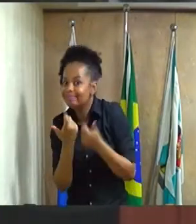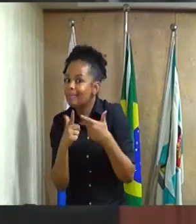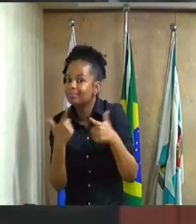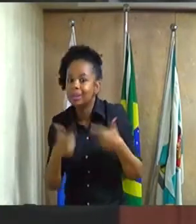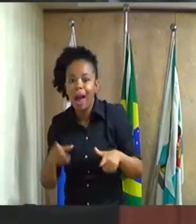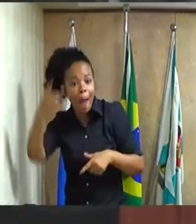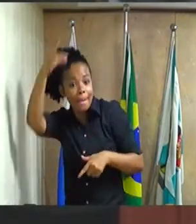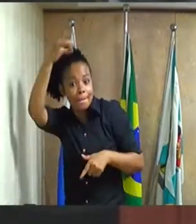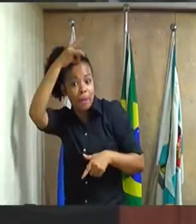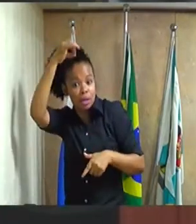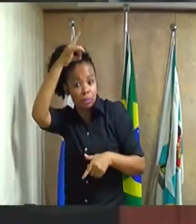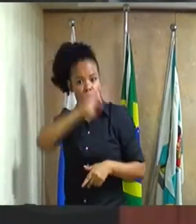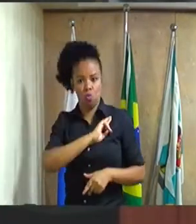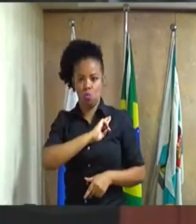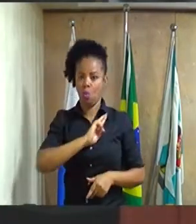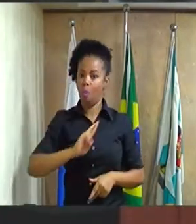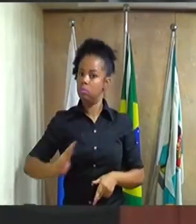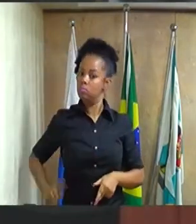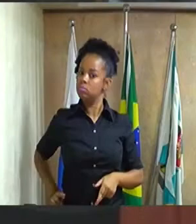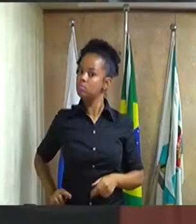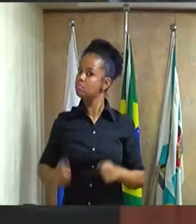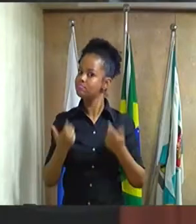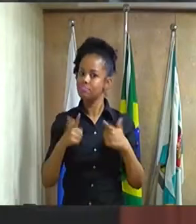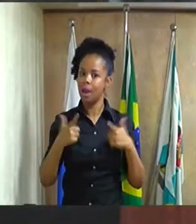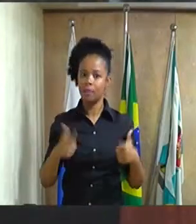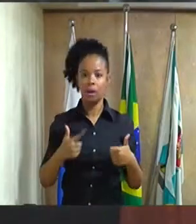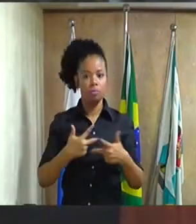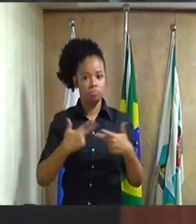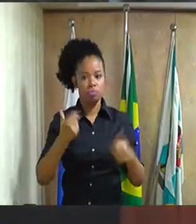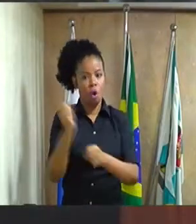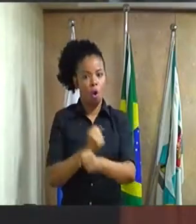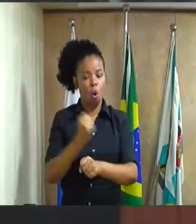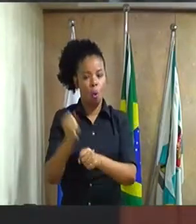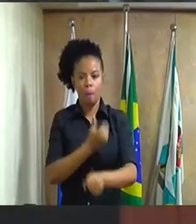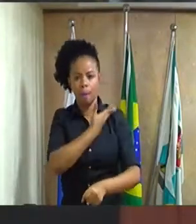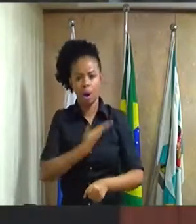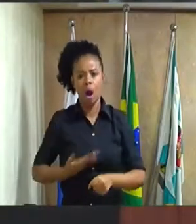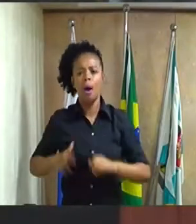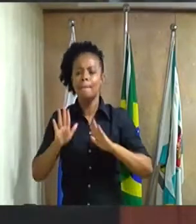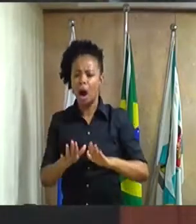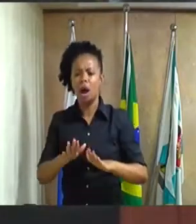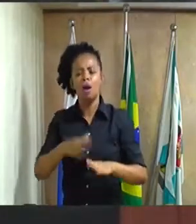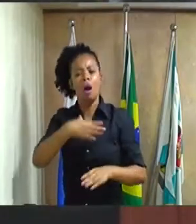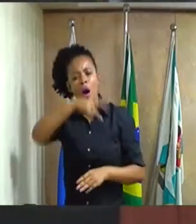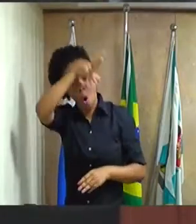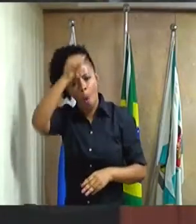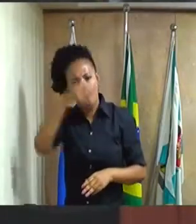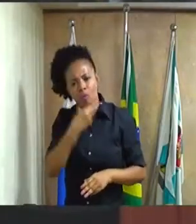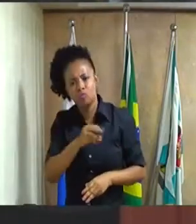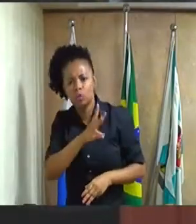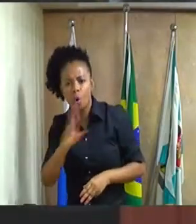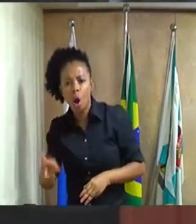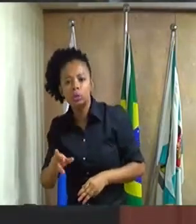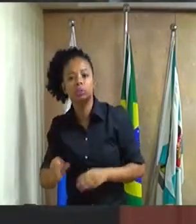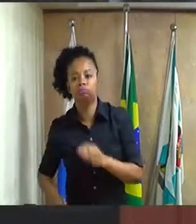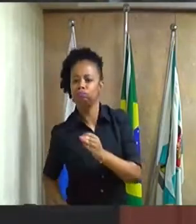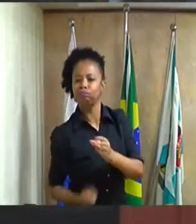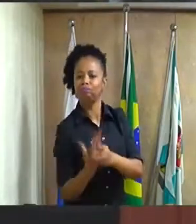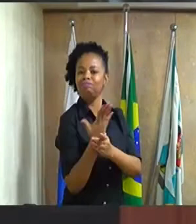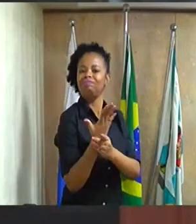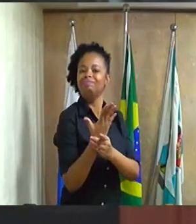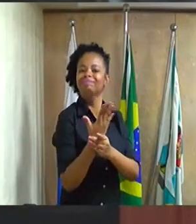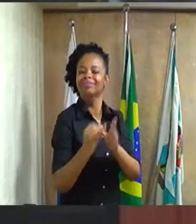republicano, não tem compromisso com a coisa pública. Está ali o Washington criando uma forma de prestigiar um